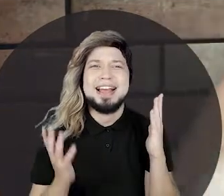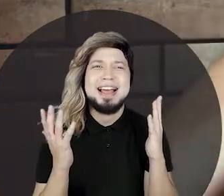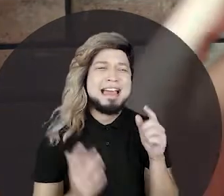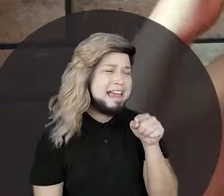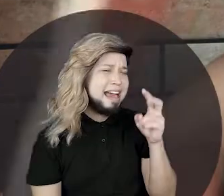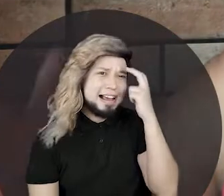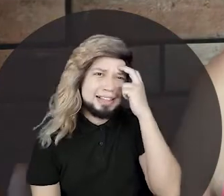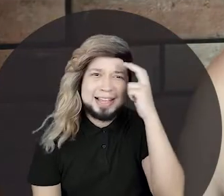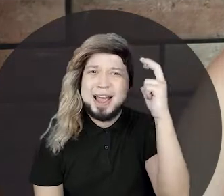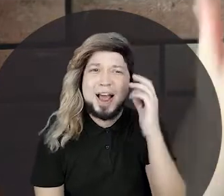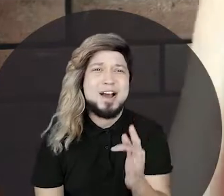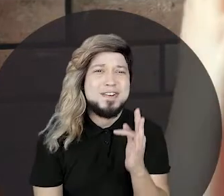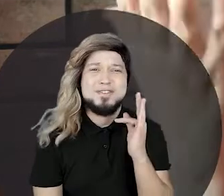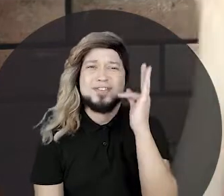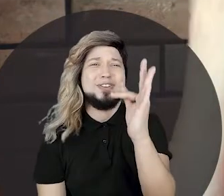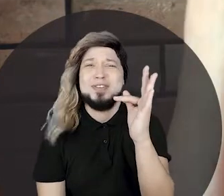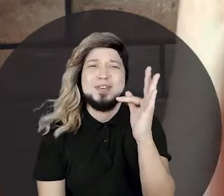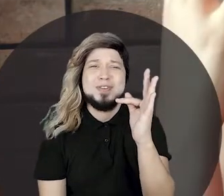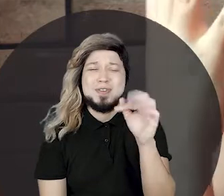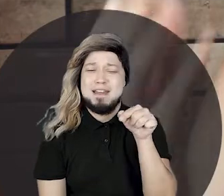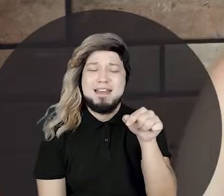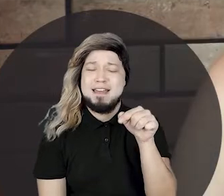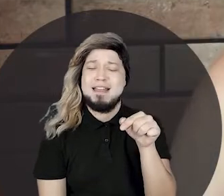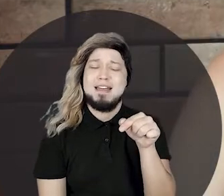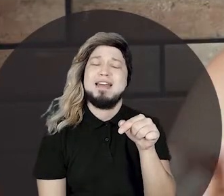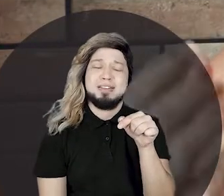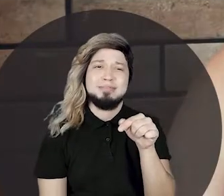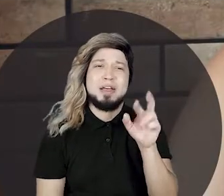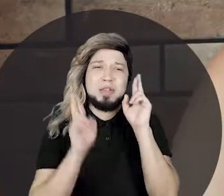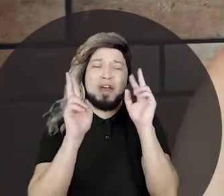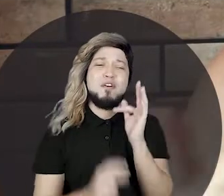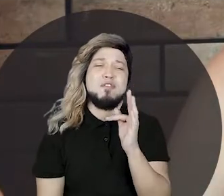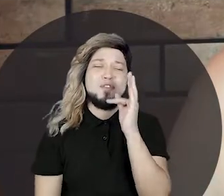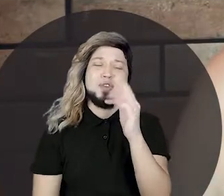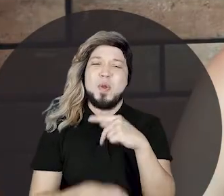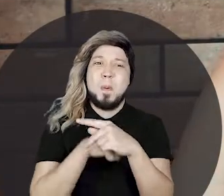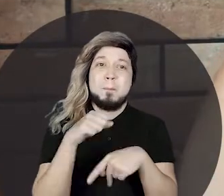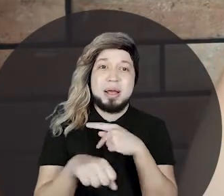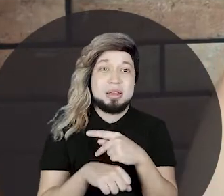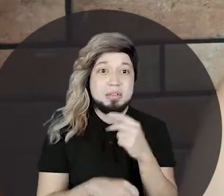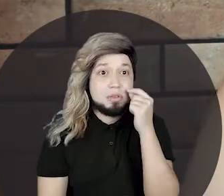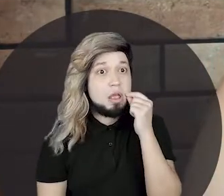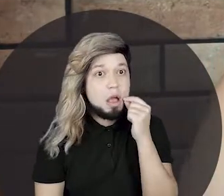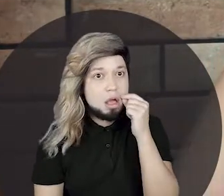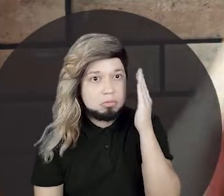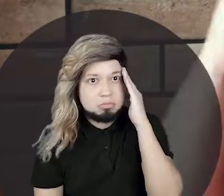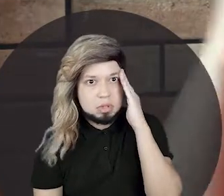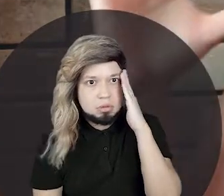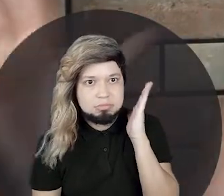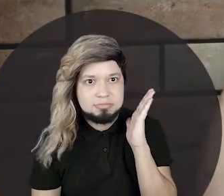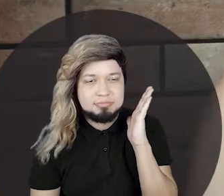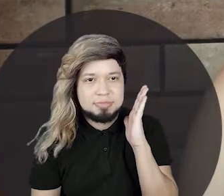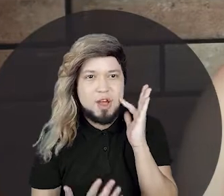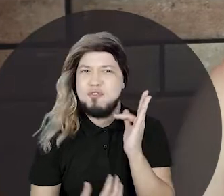inteligente. Esse futuro é o futuro do nosso país de rato. De rato. Vocês estão entendendo, né, crianças? É o